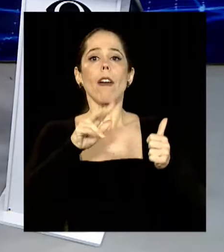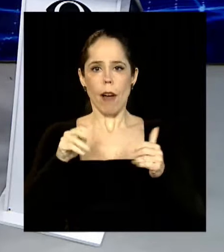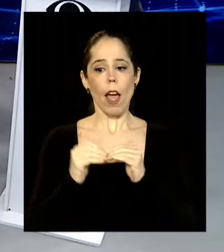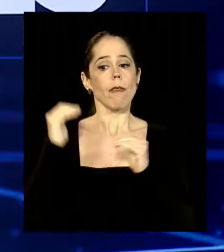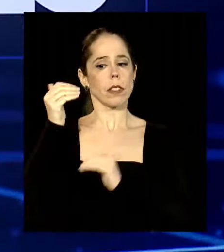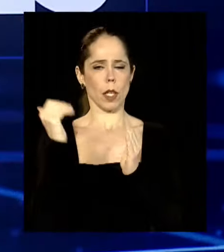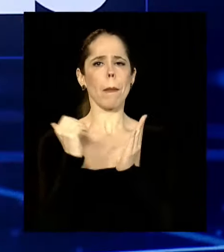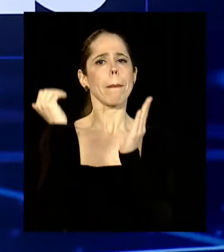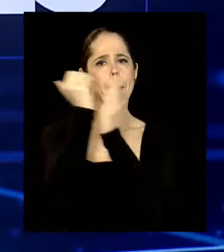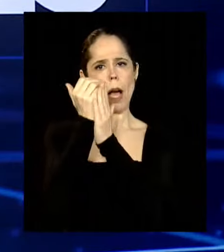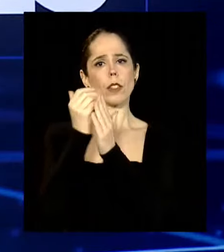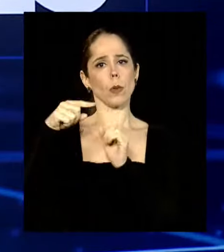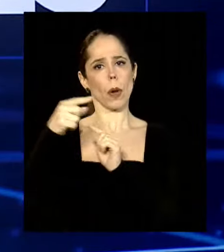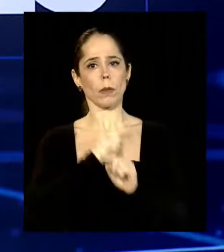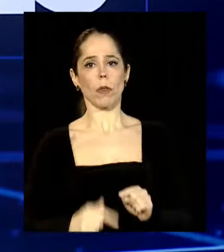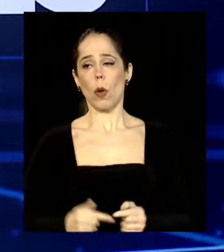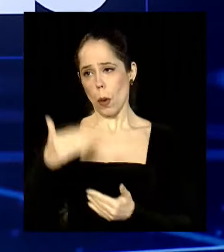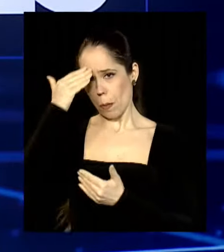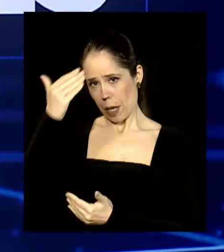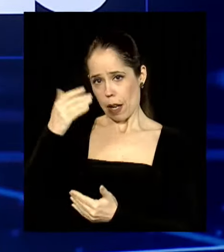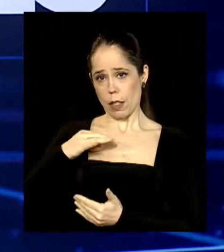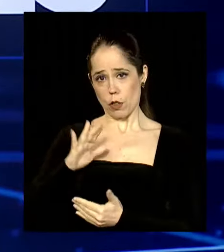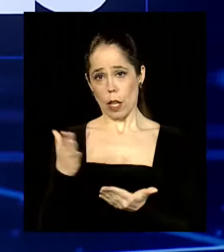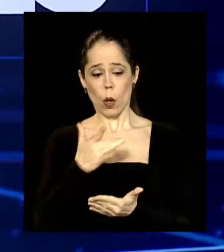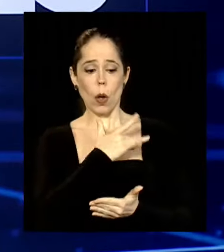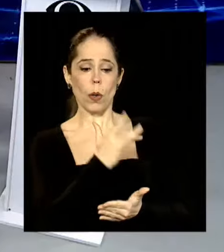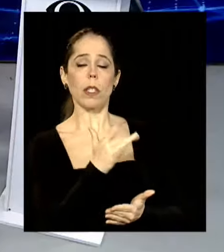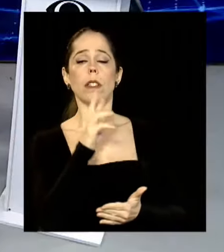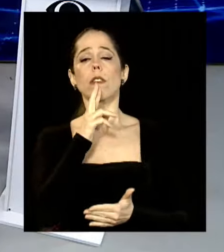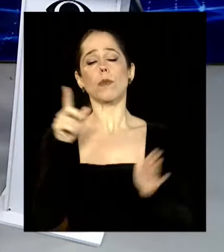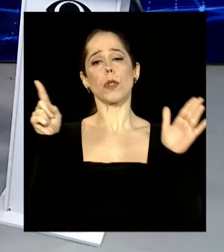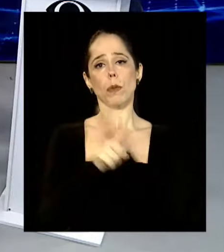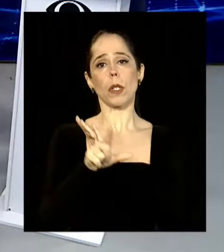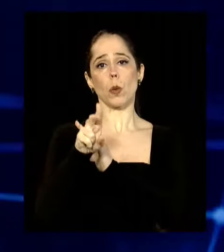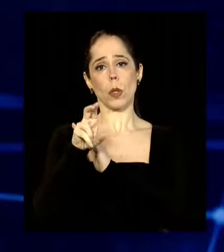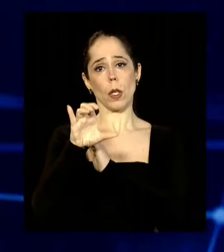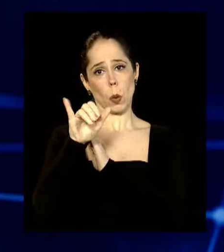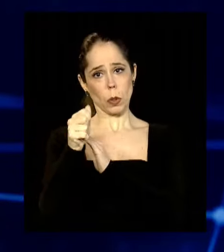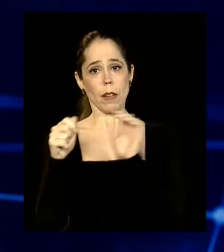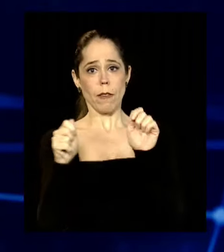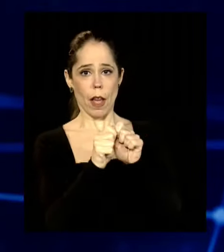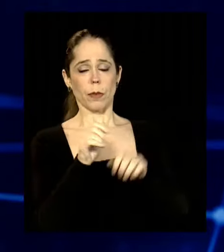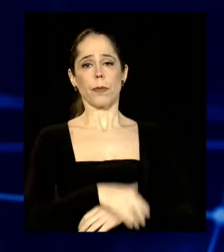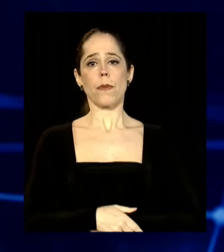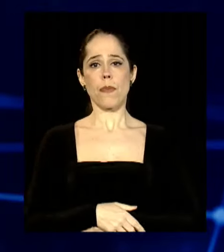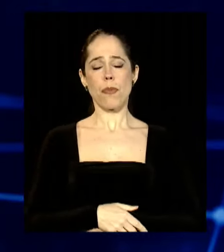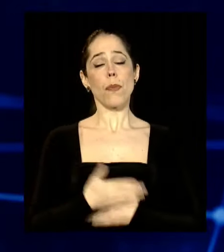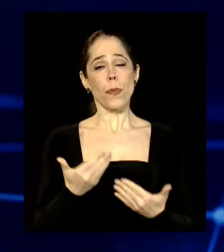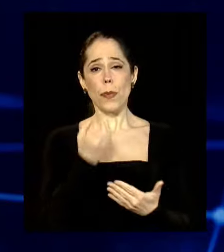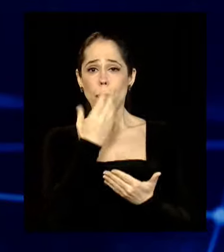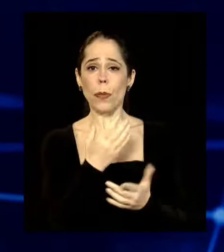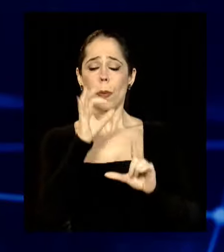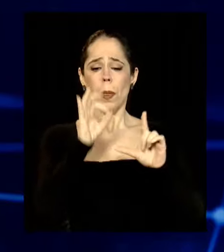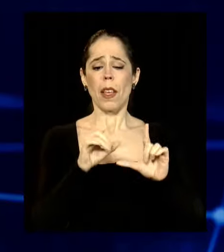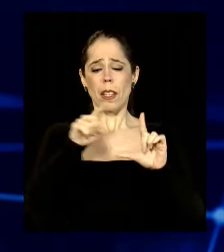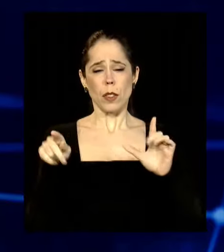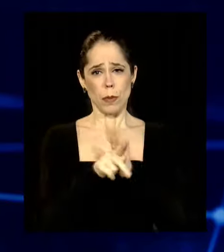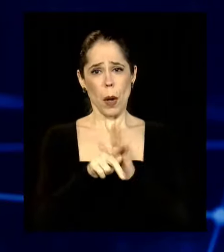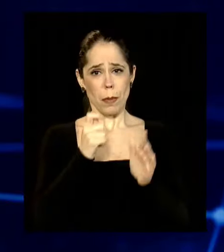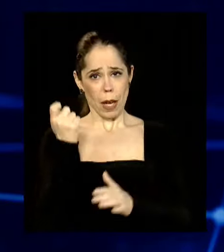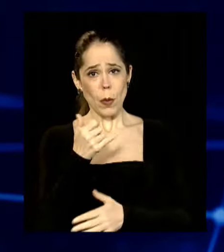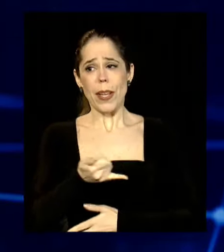Obrigado, candidato. Agora o candidato Onyx Lorenzoni responde a pergunta do senhor Matos. Bom, os índices gaúchos, lamentavelmente, nós que já fomos